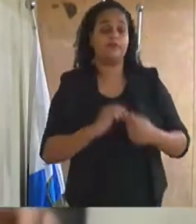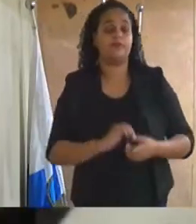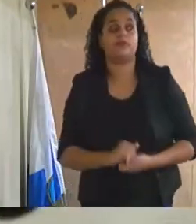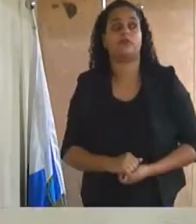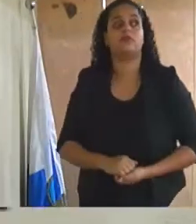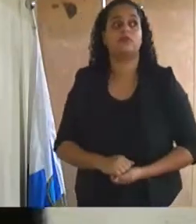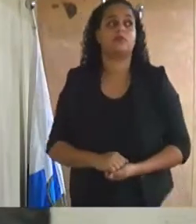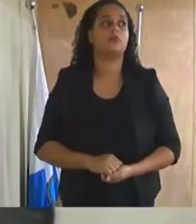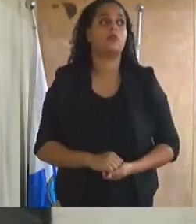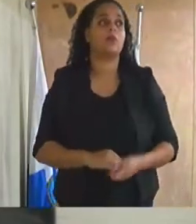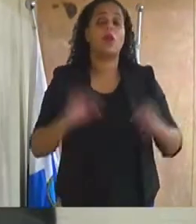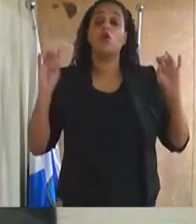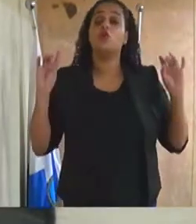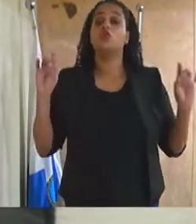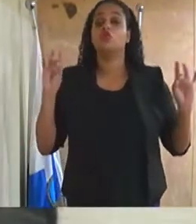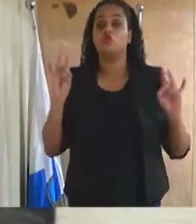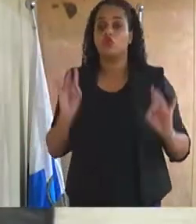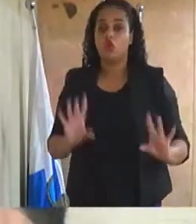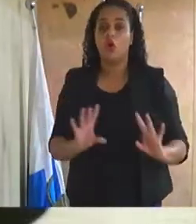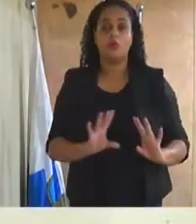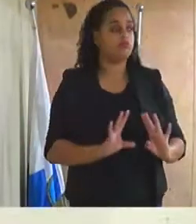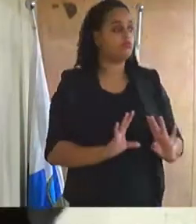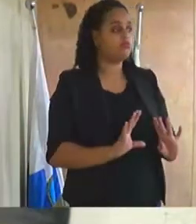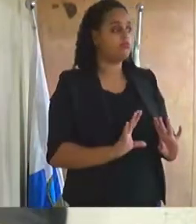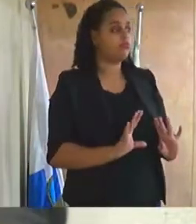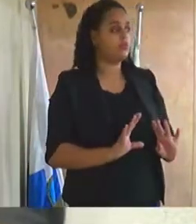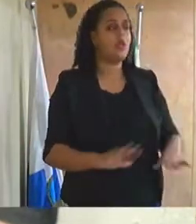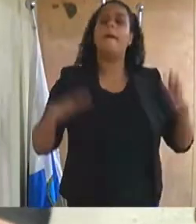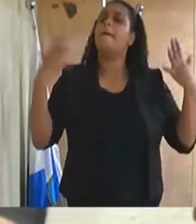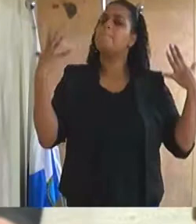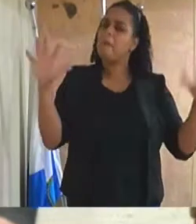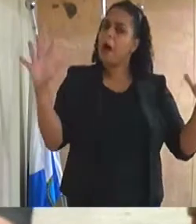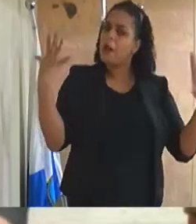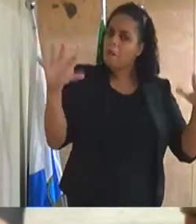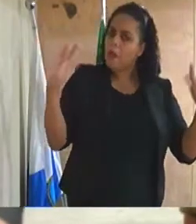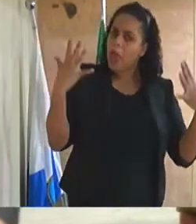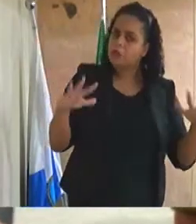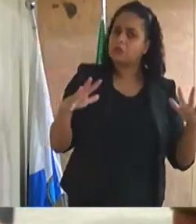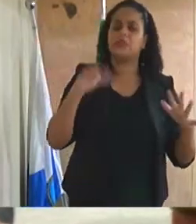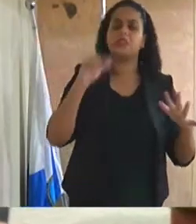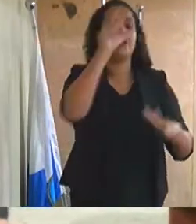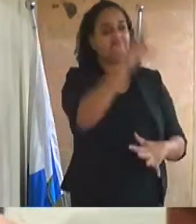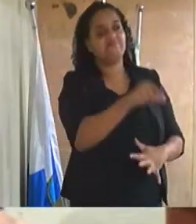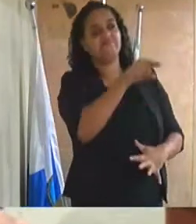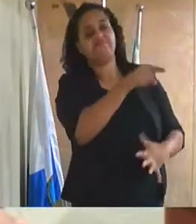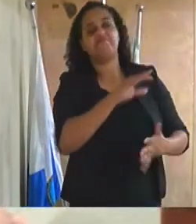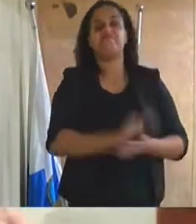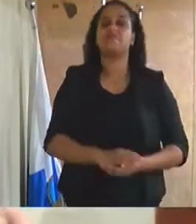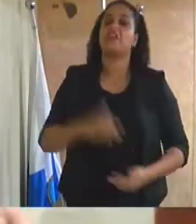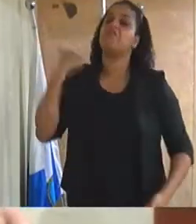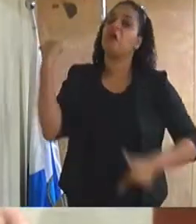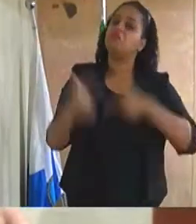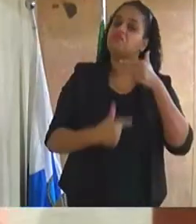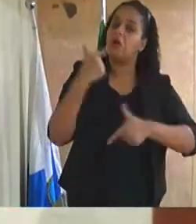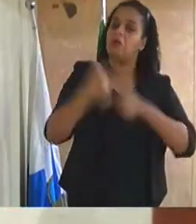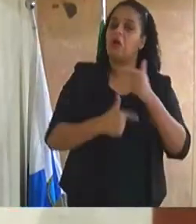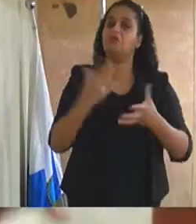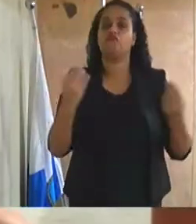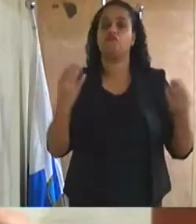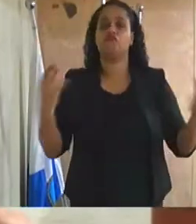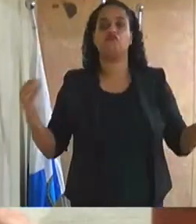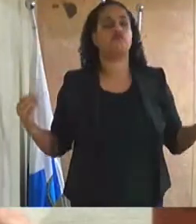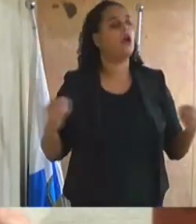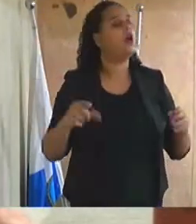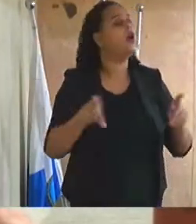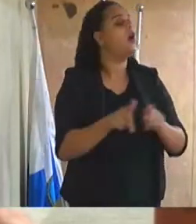Só para parabenizar a vossa excelência, fez um trabalho de responsabilidade à frente